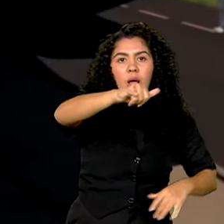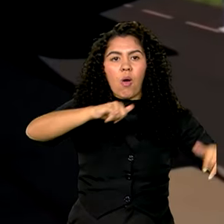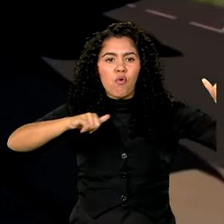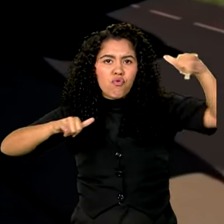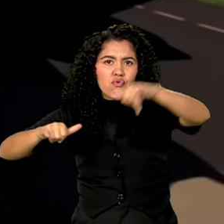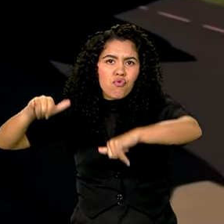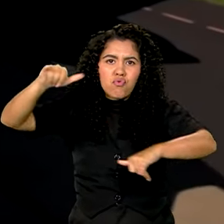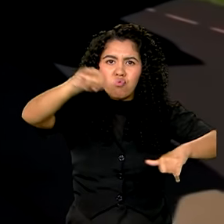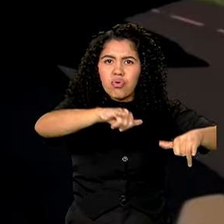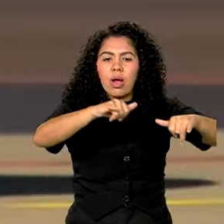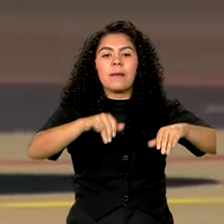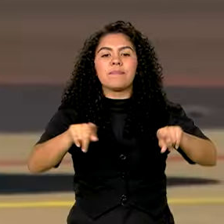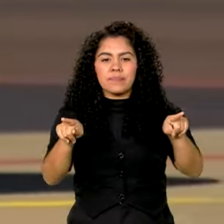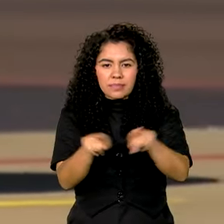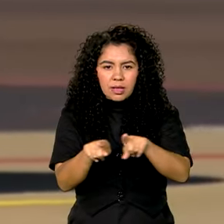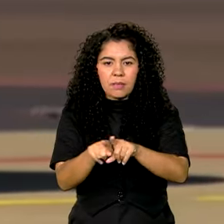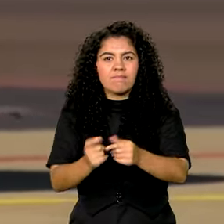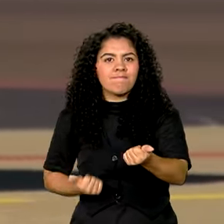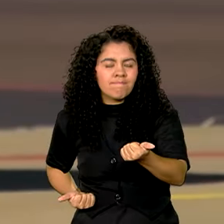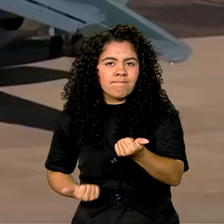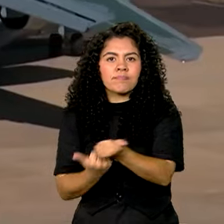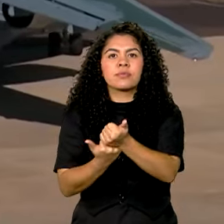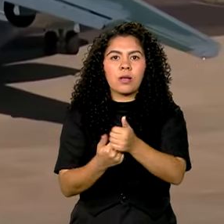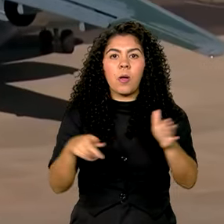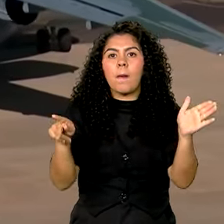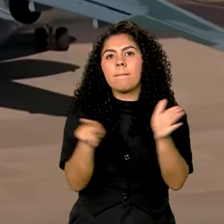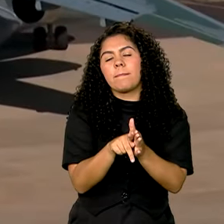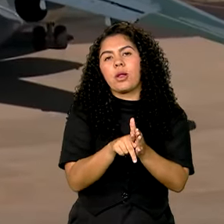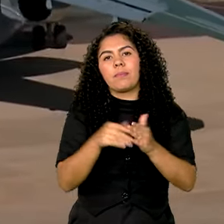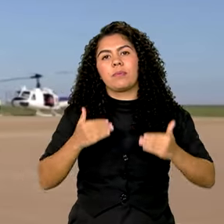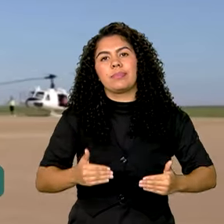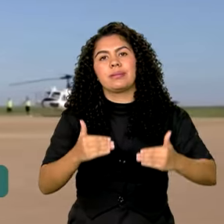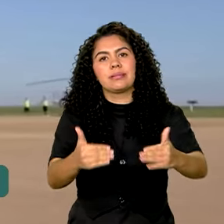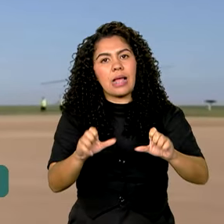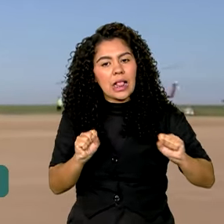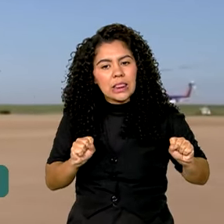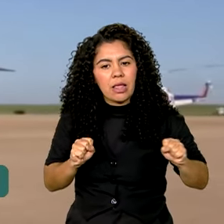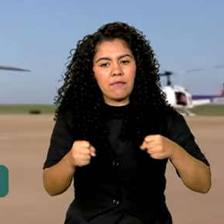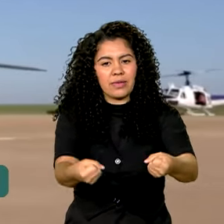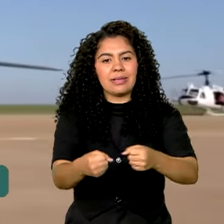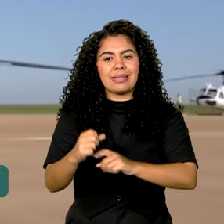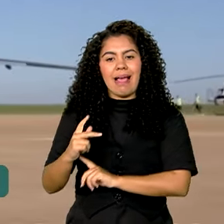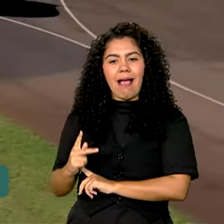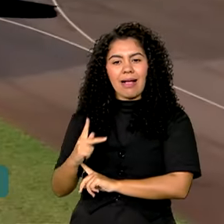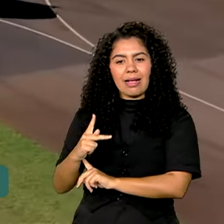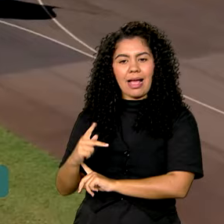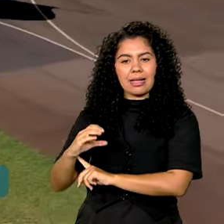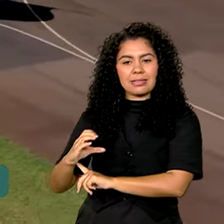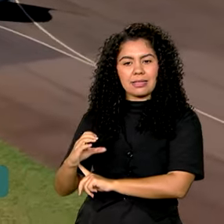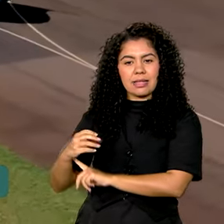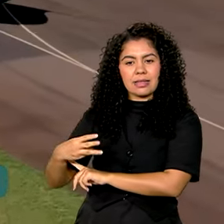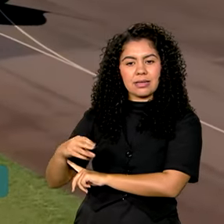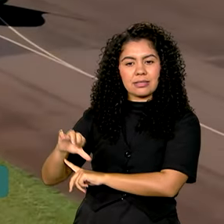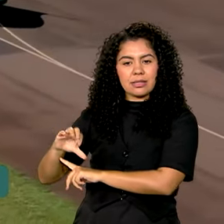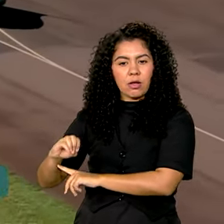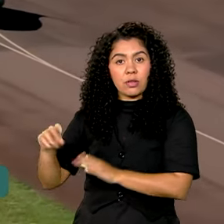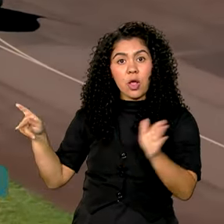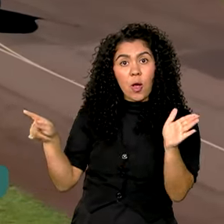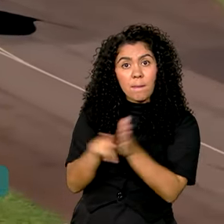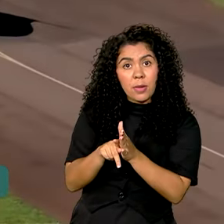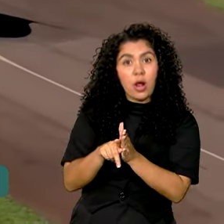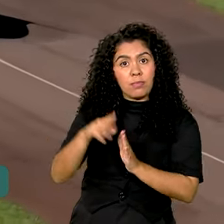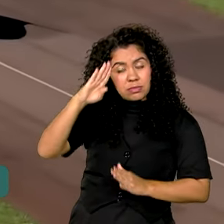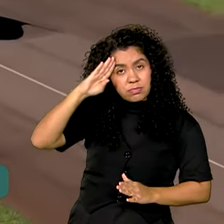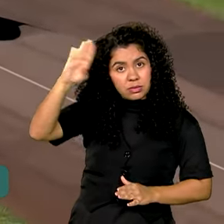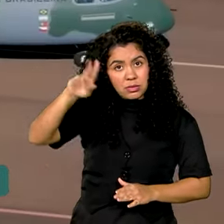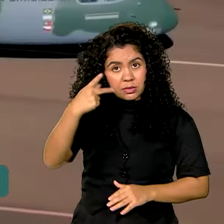Agora, mais um reforço foi enviado pelo Ministério da Defesa. O KC-390 da Força Aérea Brasileira, com